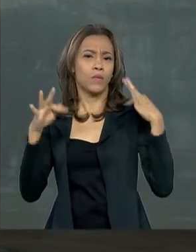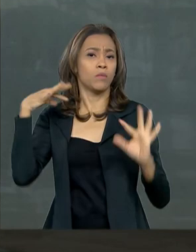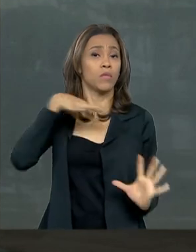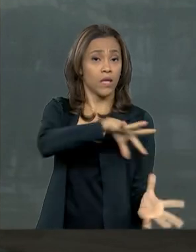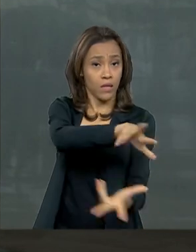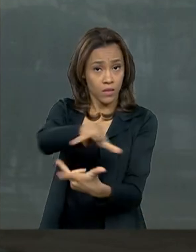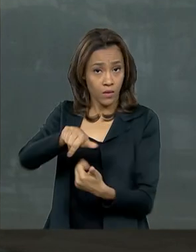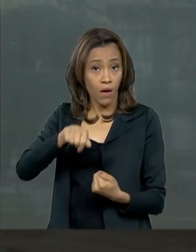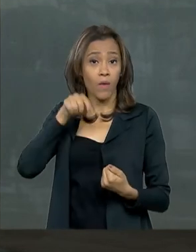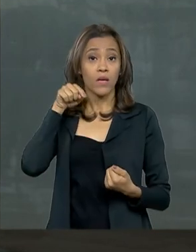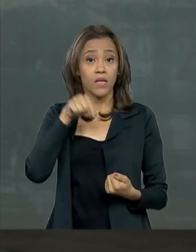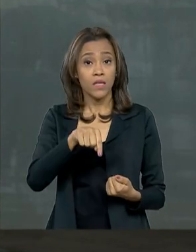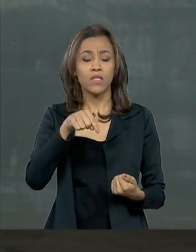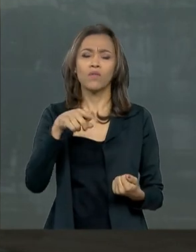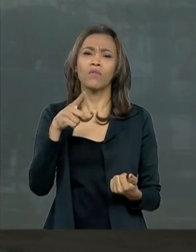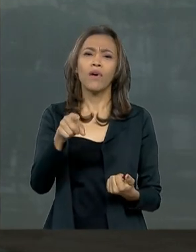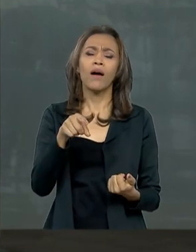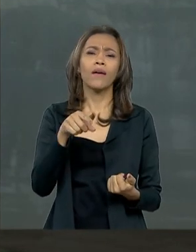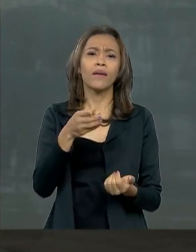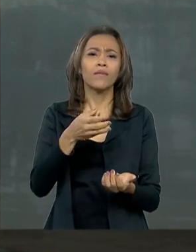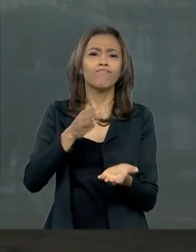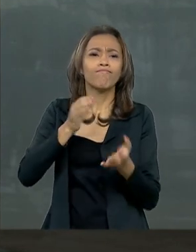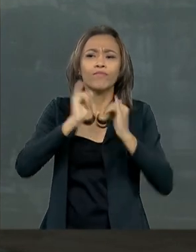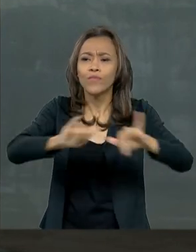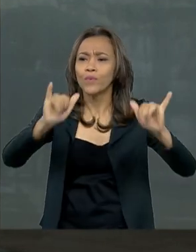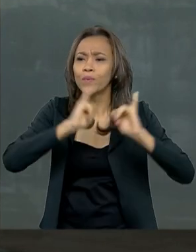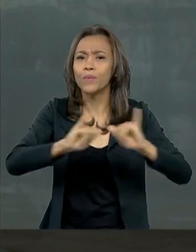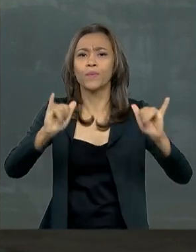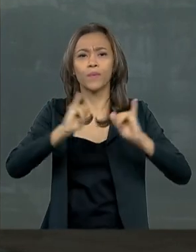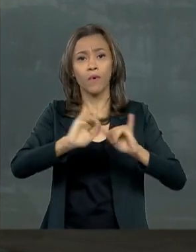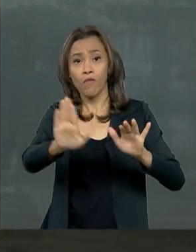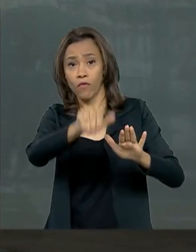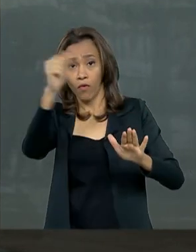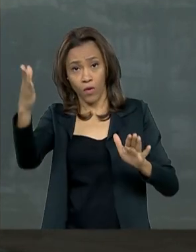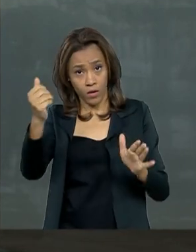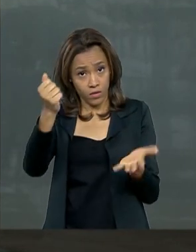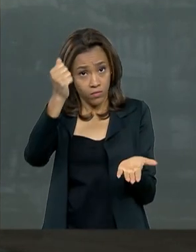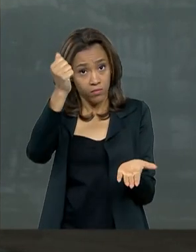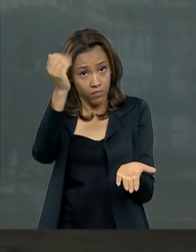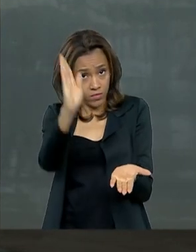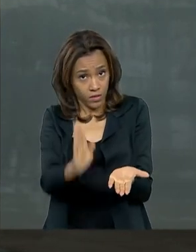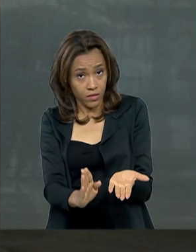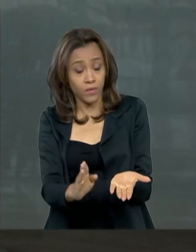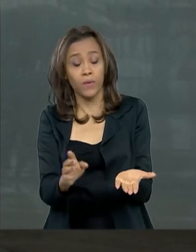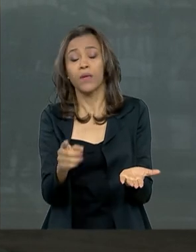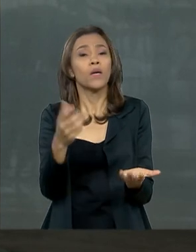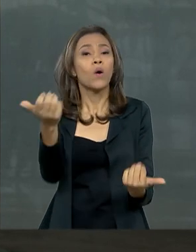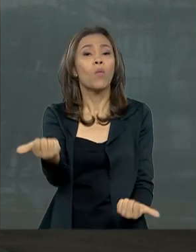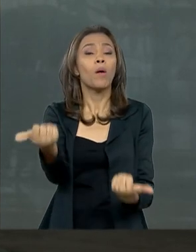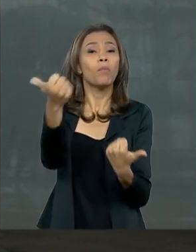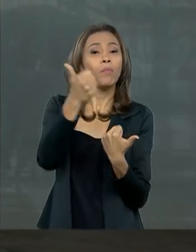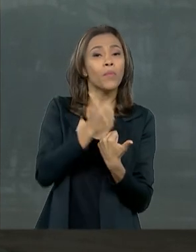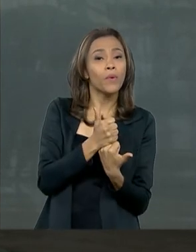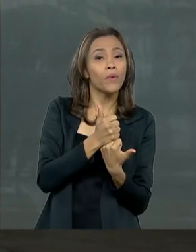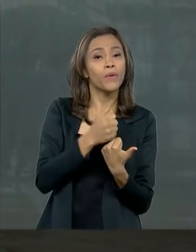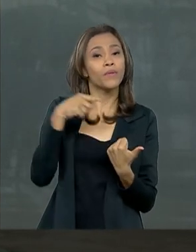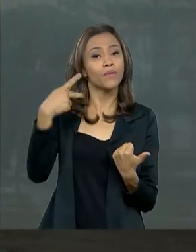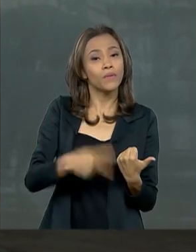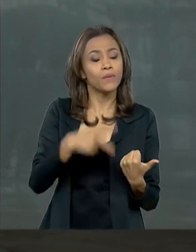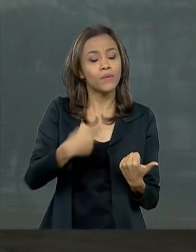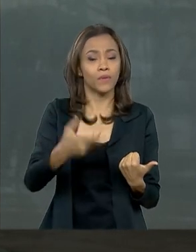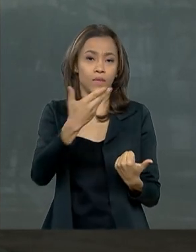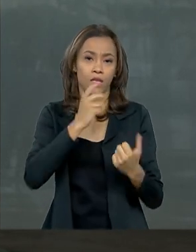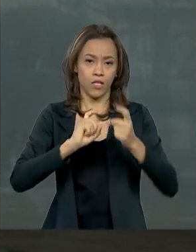comercial de destinos turísticos brasileiros no exterior, em cooperação com a administração pública